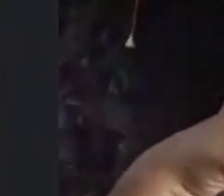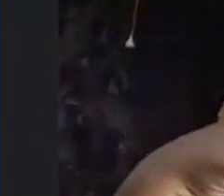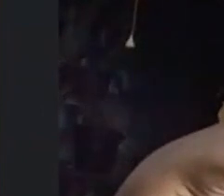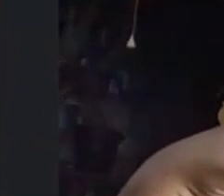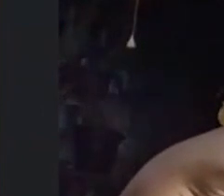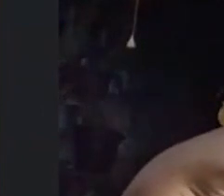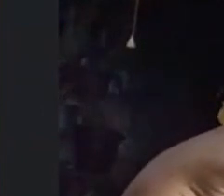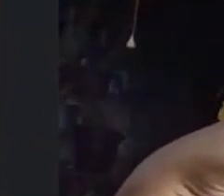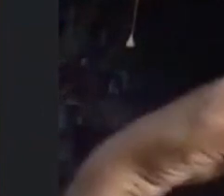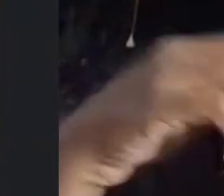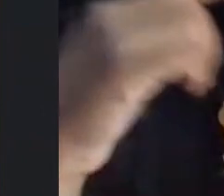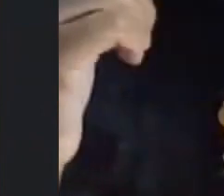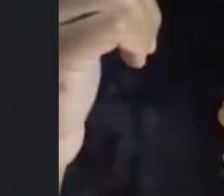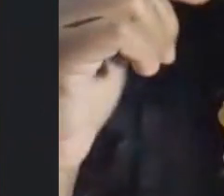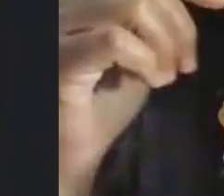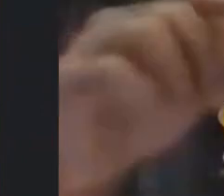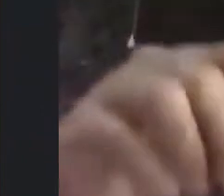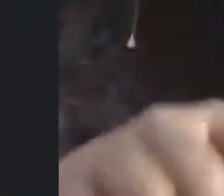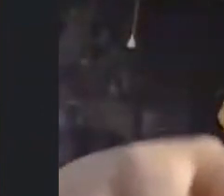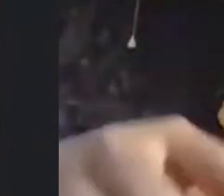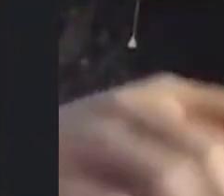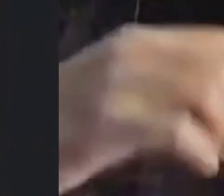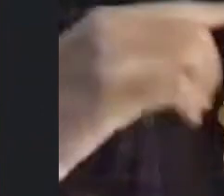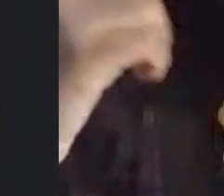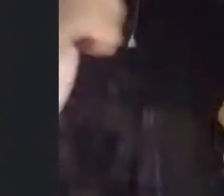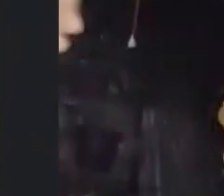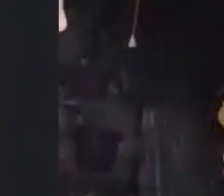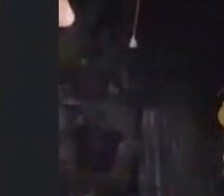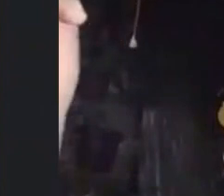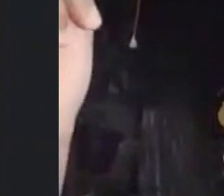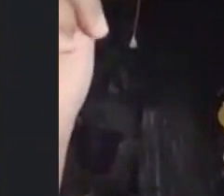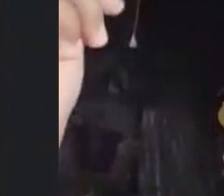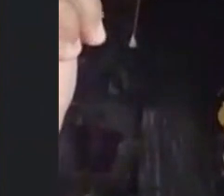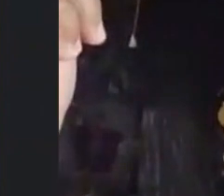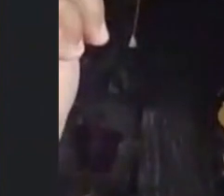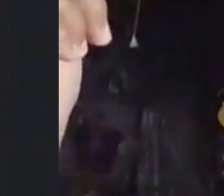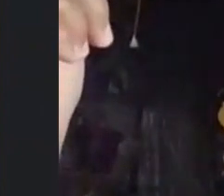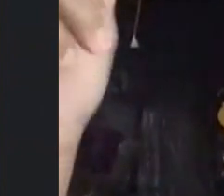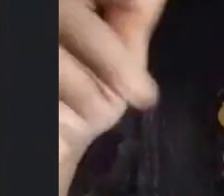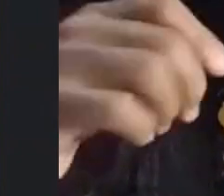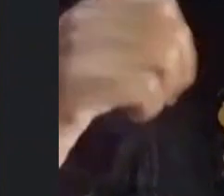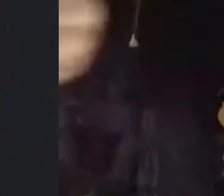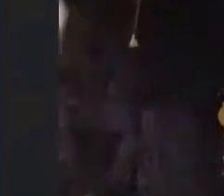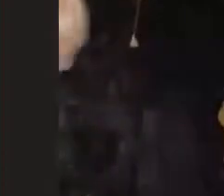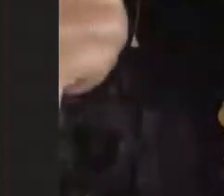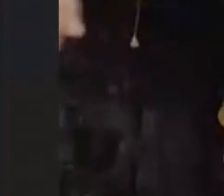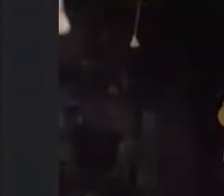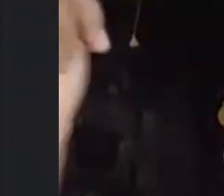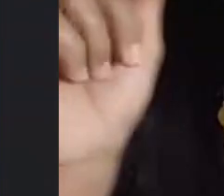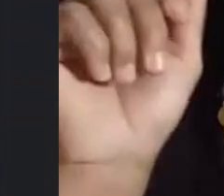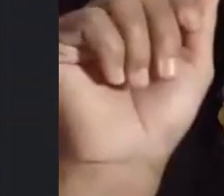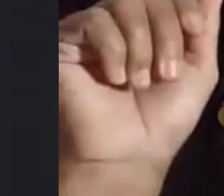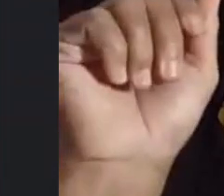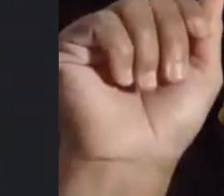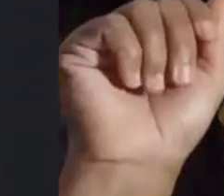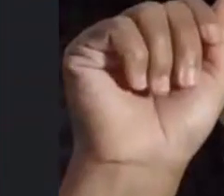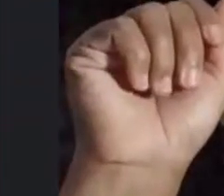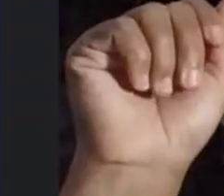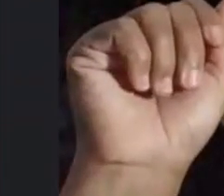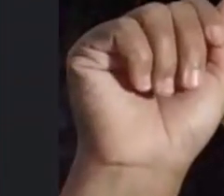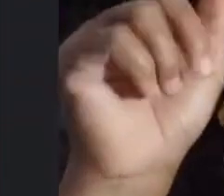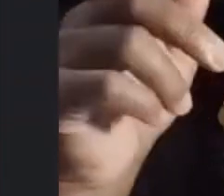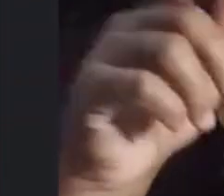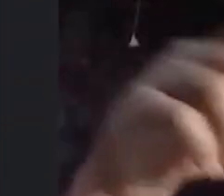da banca quando uma pessoa que é negra mais clara portanto parda alisa o cabelo pinta de loiro